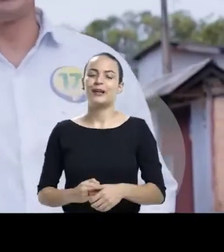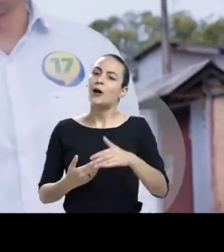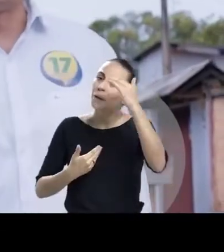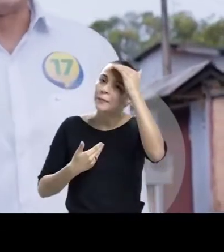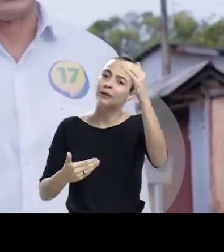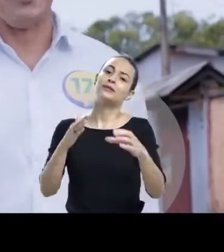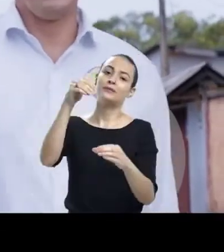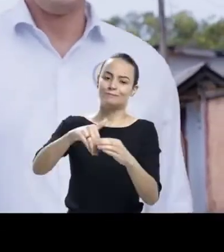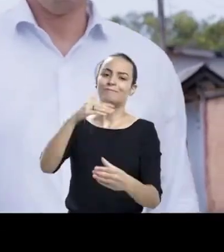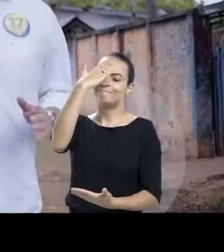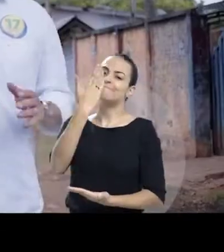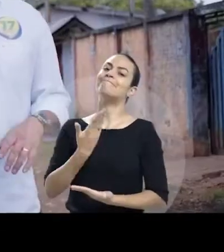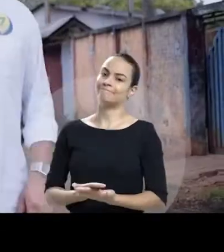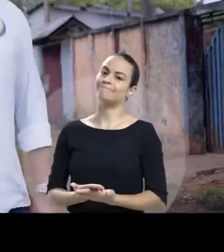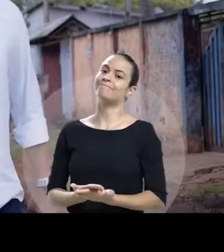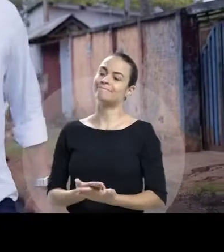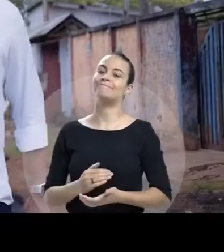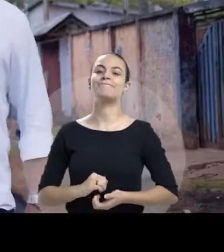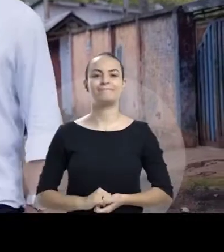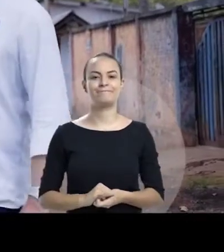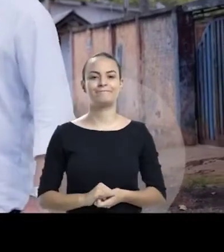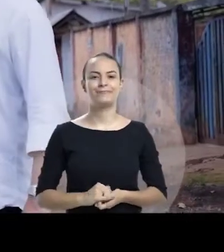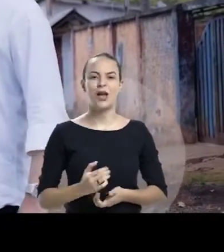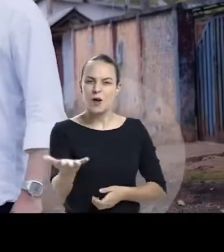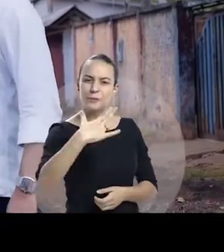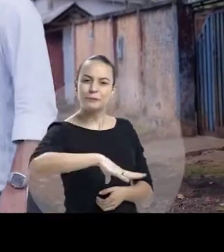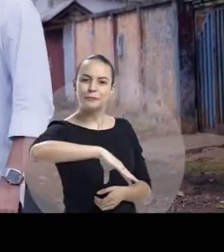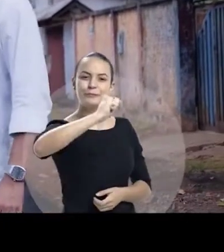seu voto de confiança. Vamos à vitória!